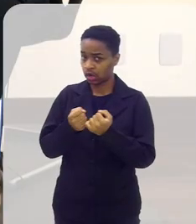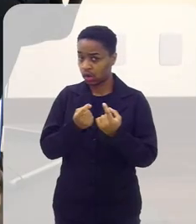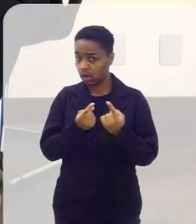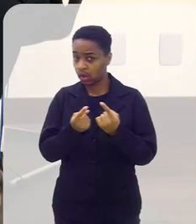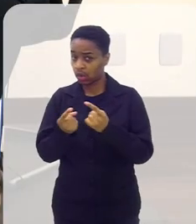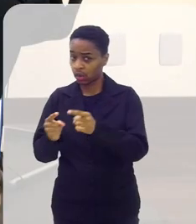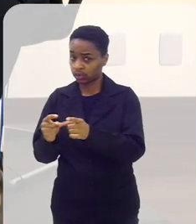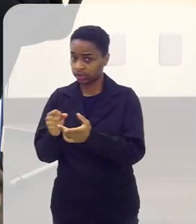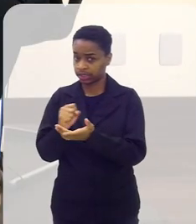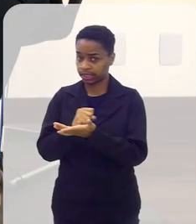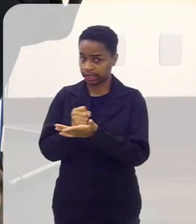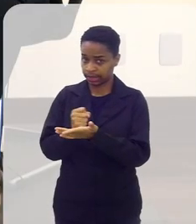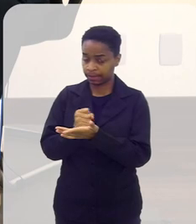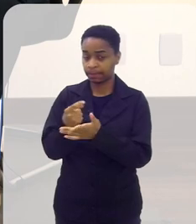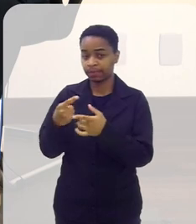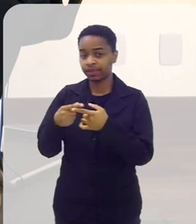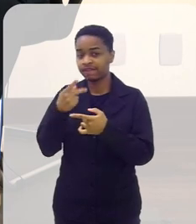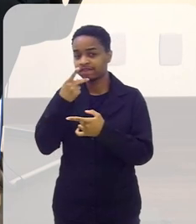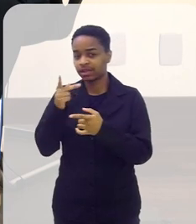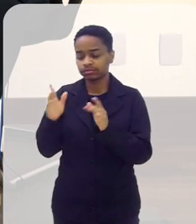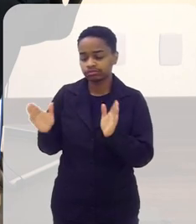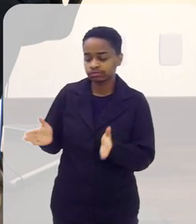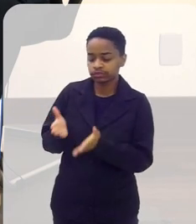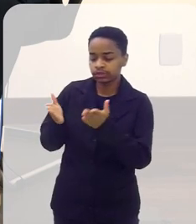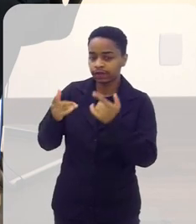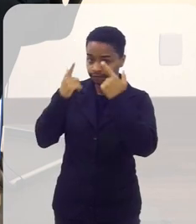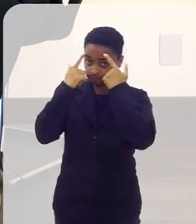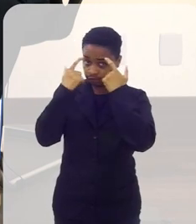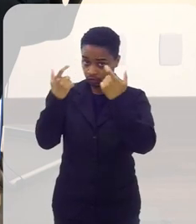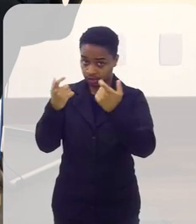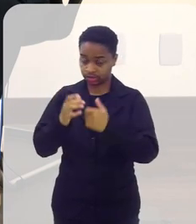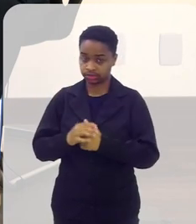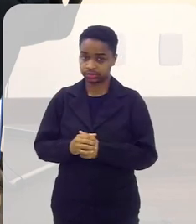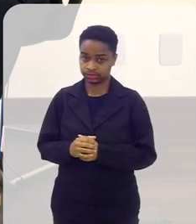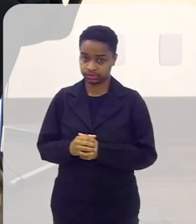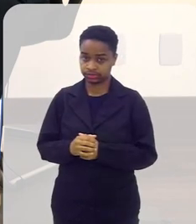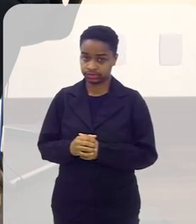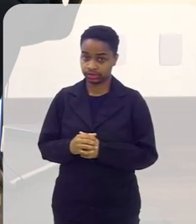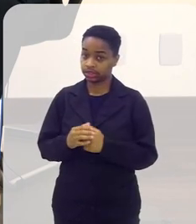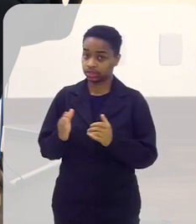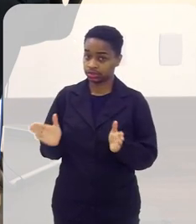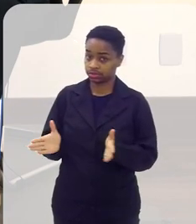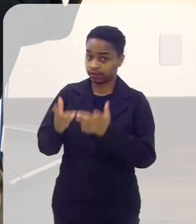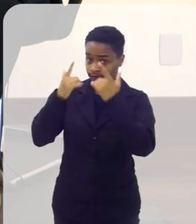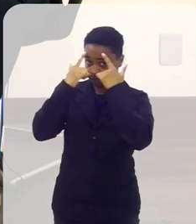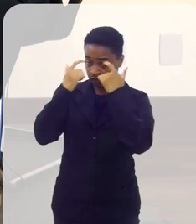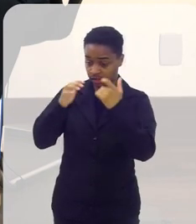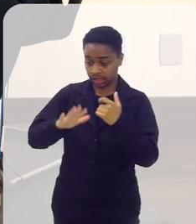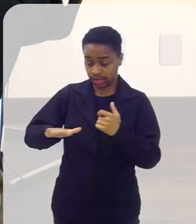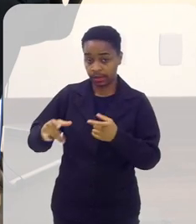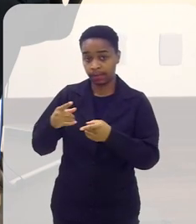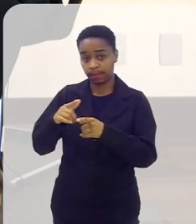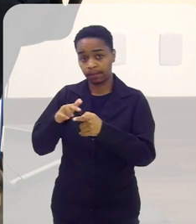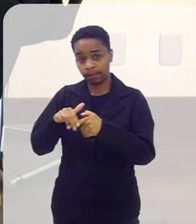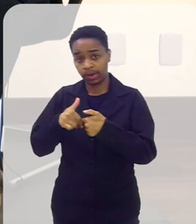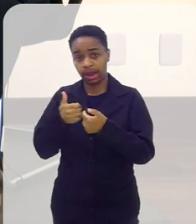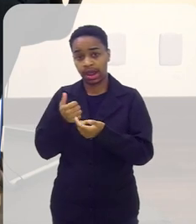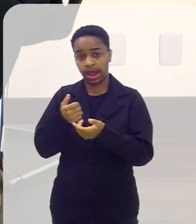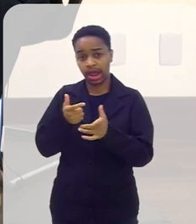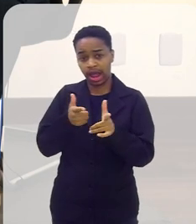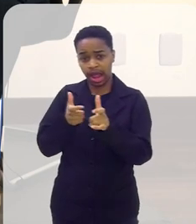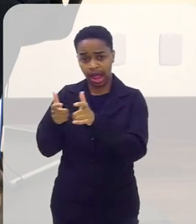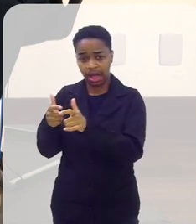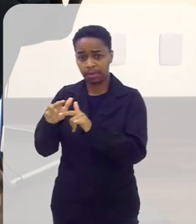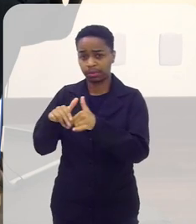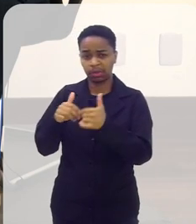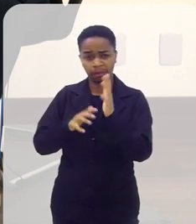os games em dizer que eles levavam a violência para criança por conta das armas por conta